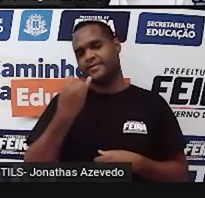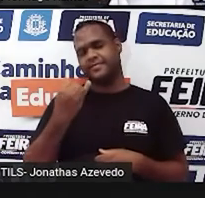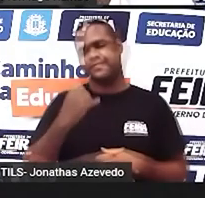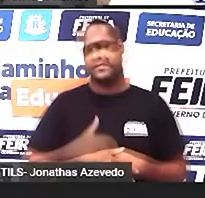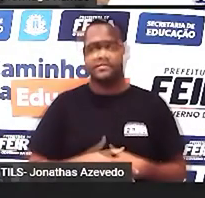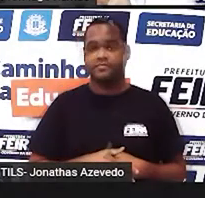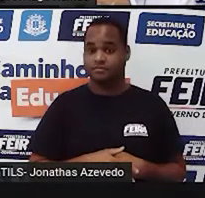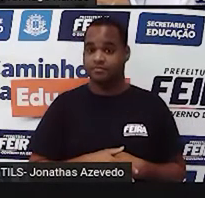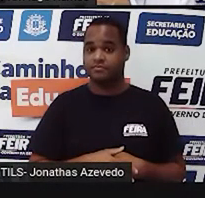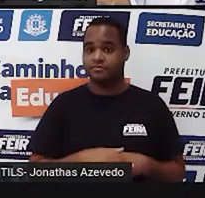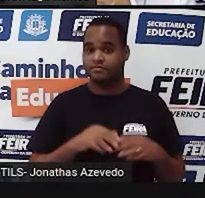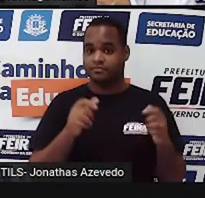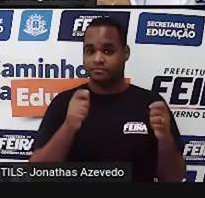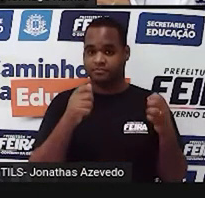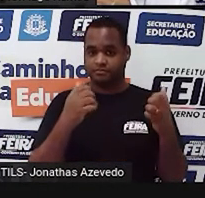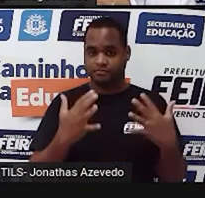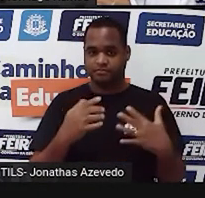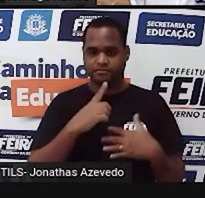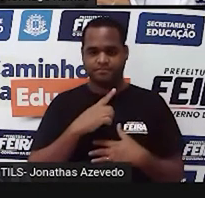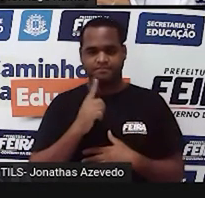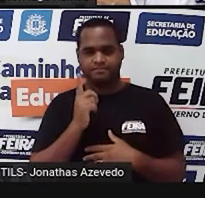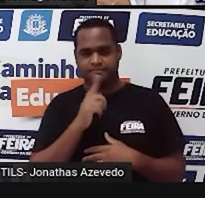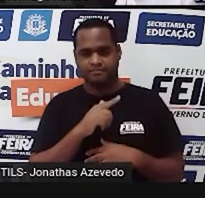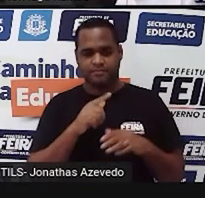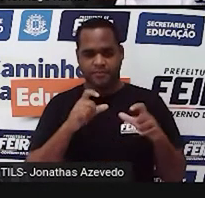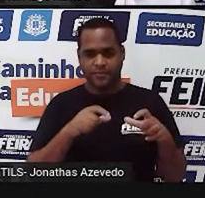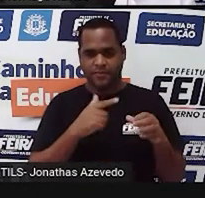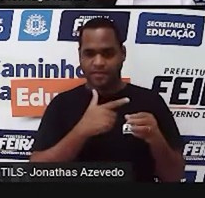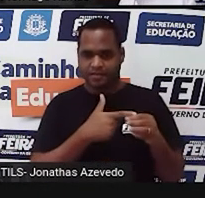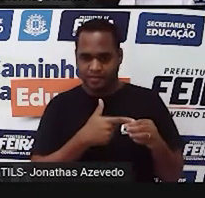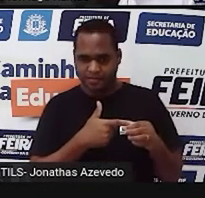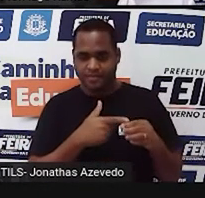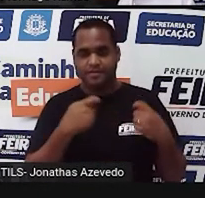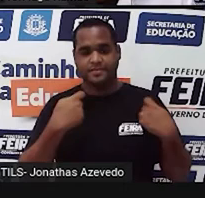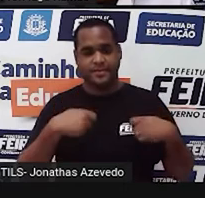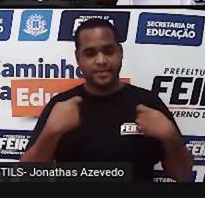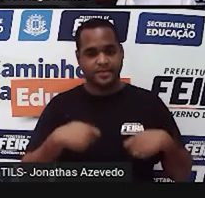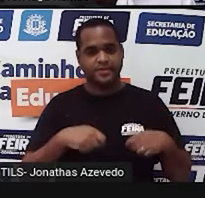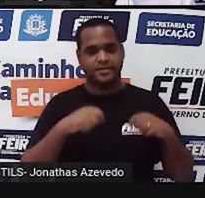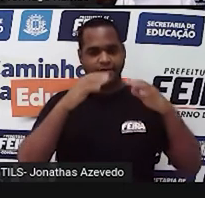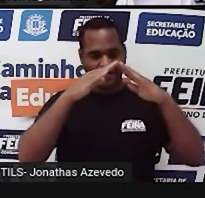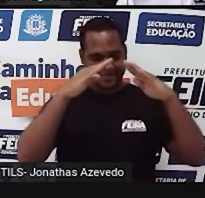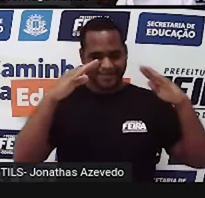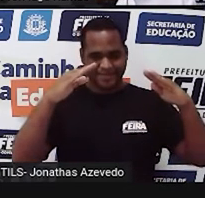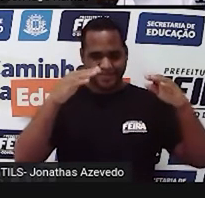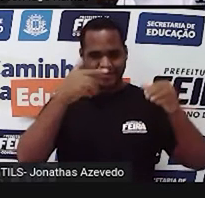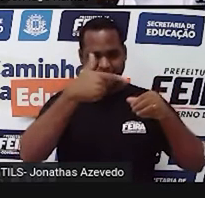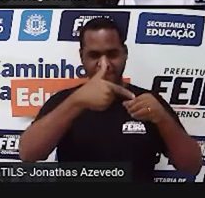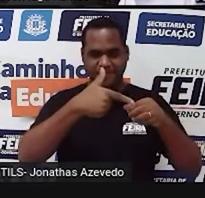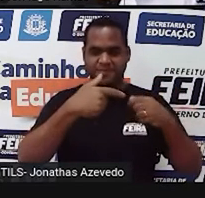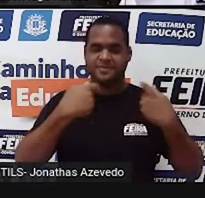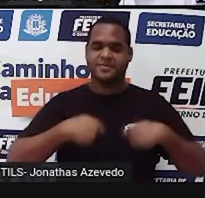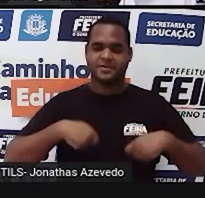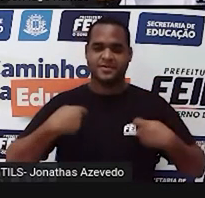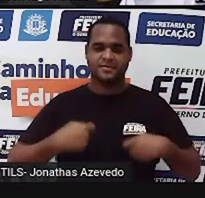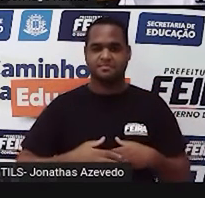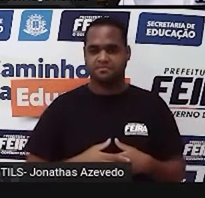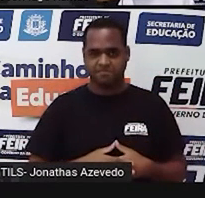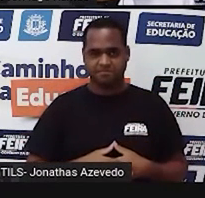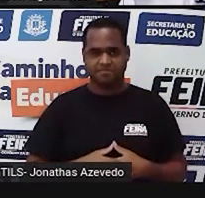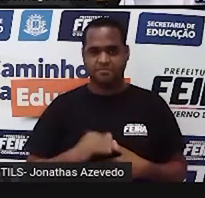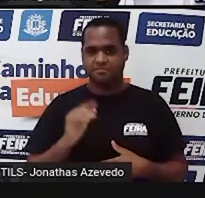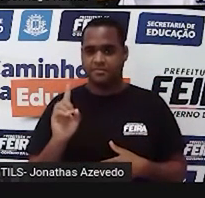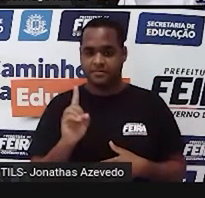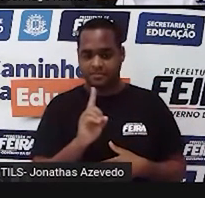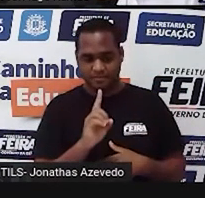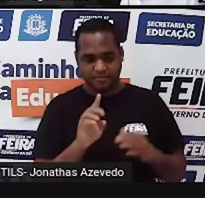veículo. Você precisa parar em um posto de combustível, né? E aí, ao chegar lá no posto